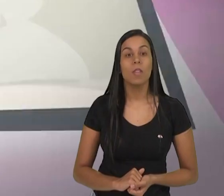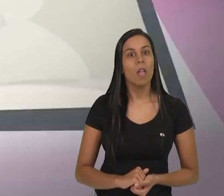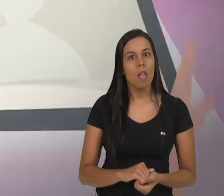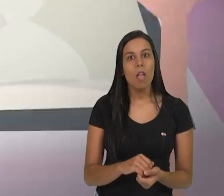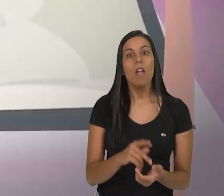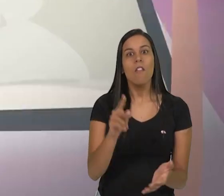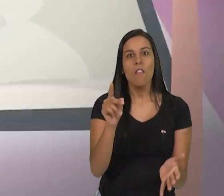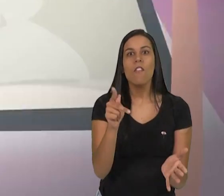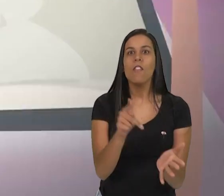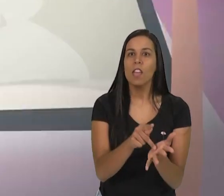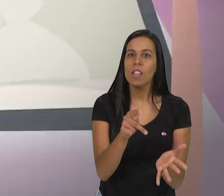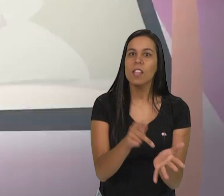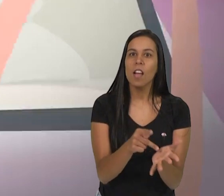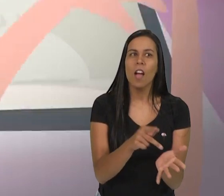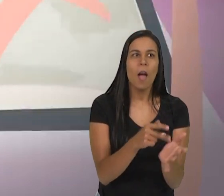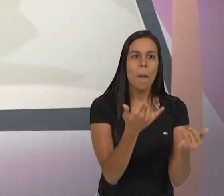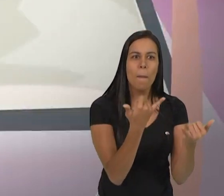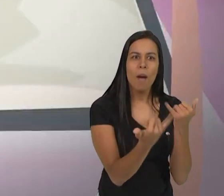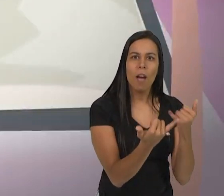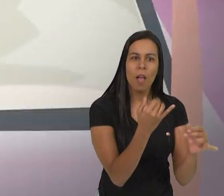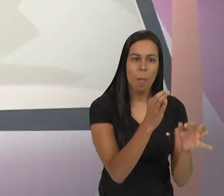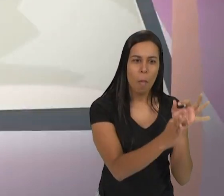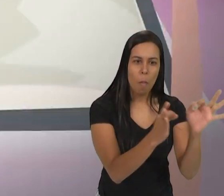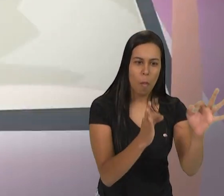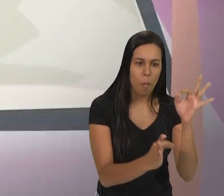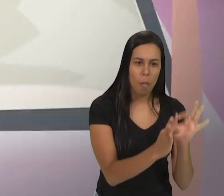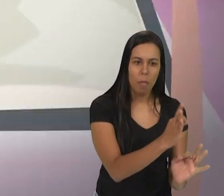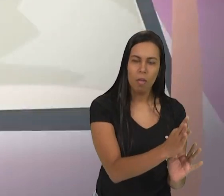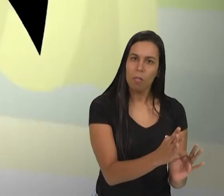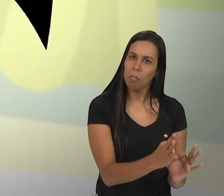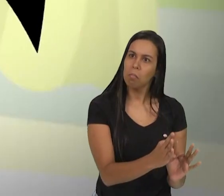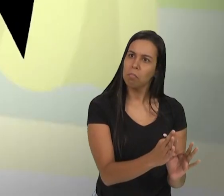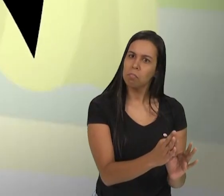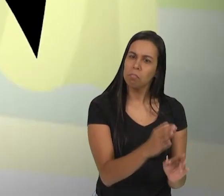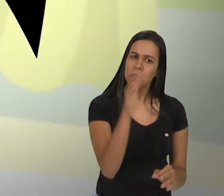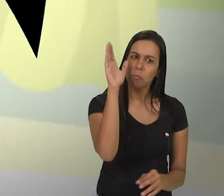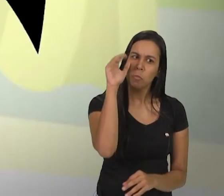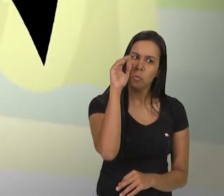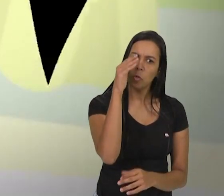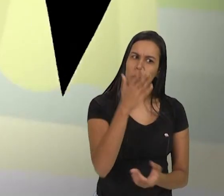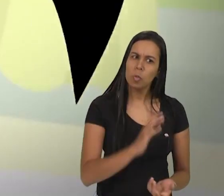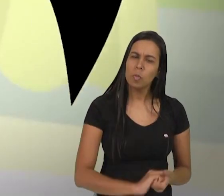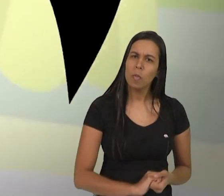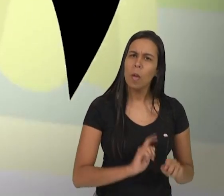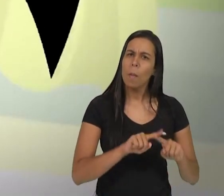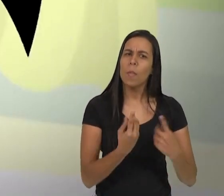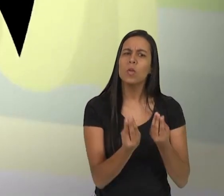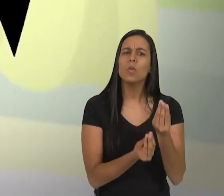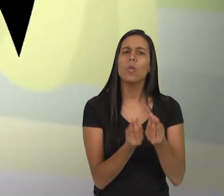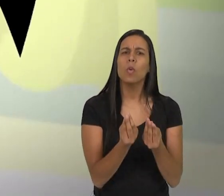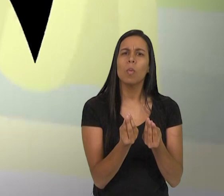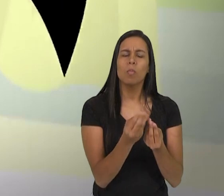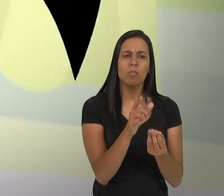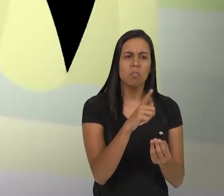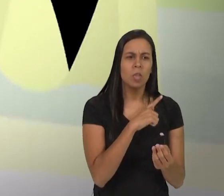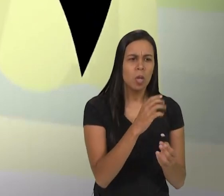É mesmo Parecem buracos Curioso Mas como será que eles foram parar na